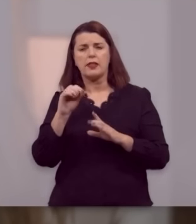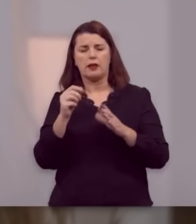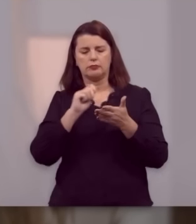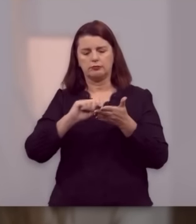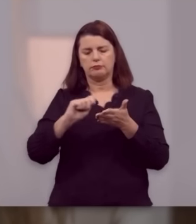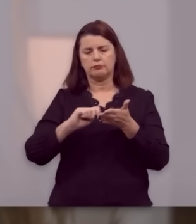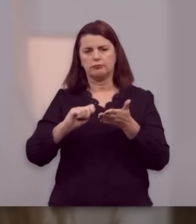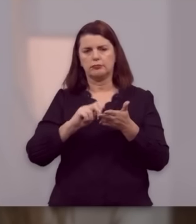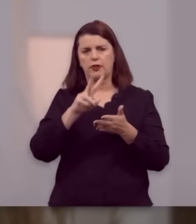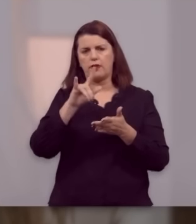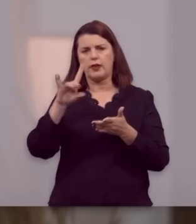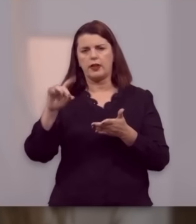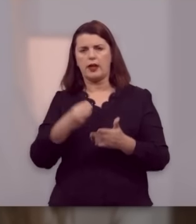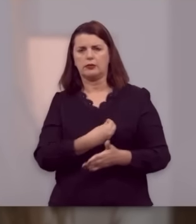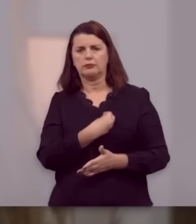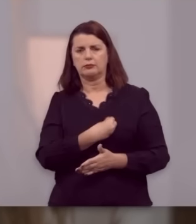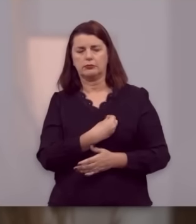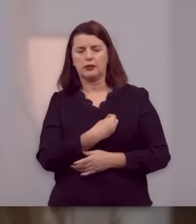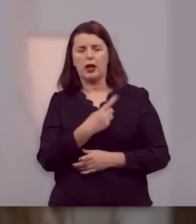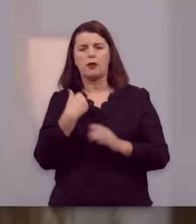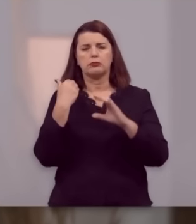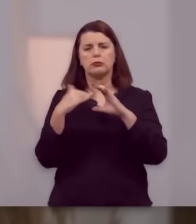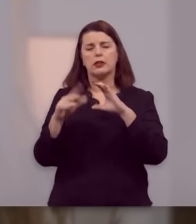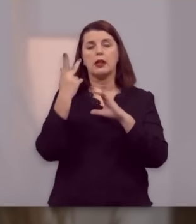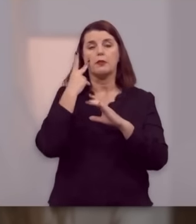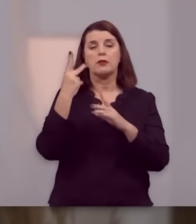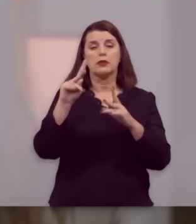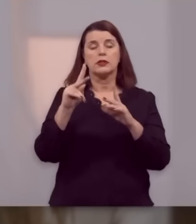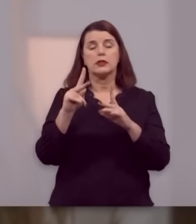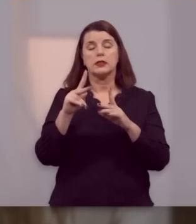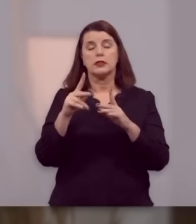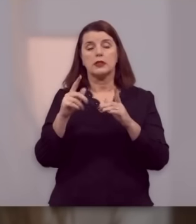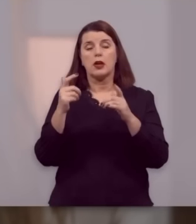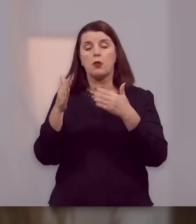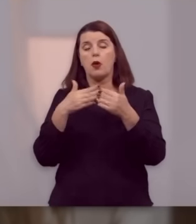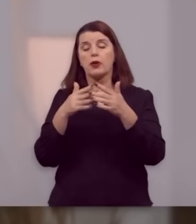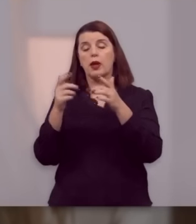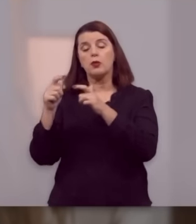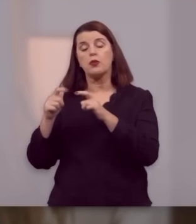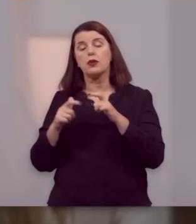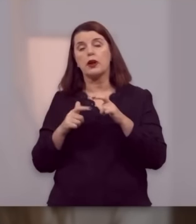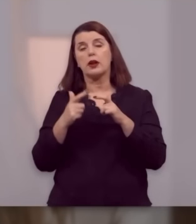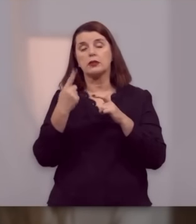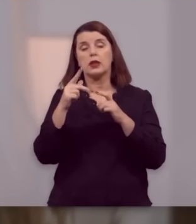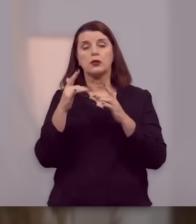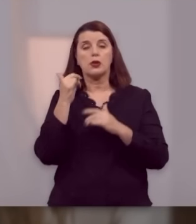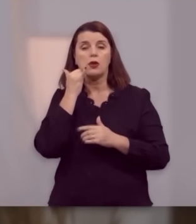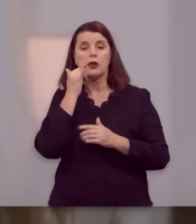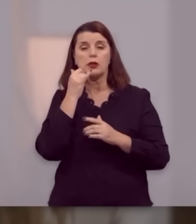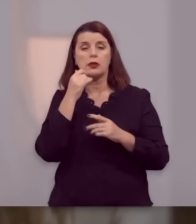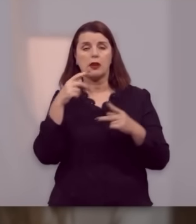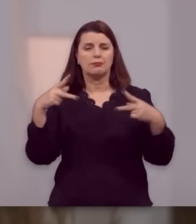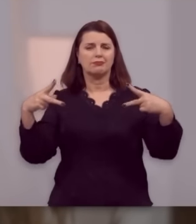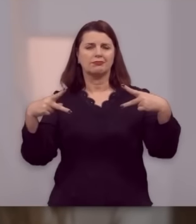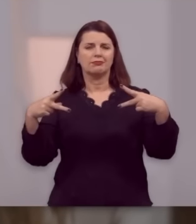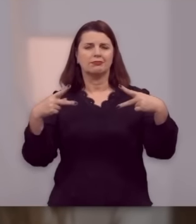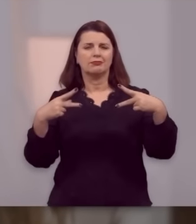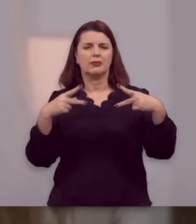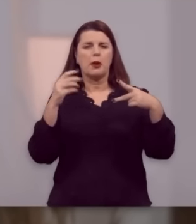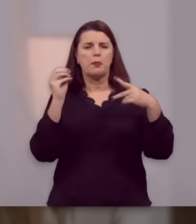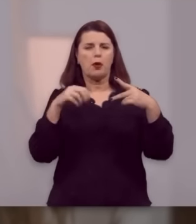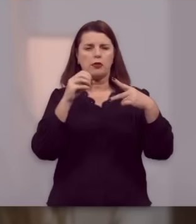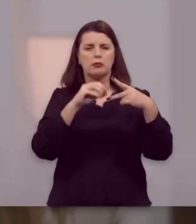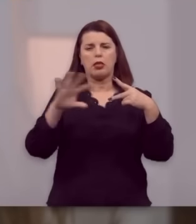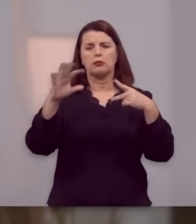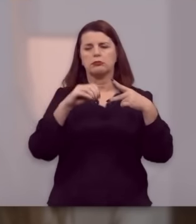palavra VIDA. E aí a gente vai mandar para você, aonde você está, para você receber aí no seu celular, o programa de hoje para